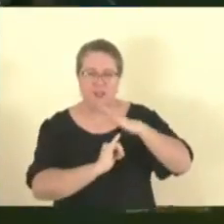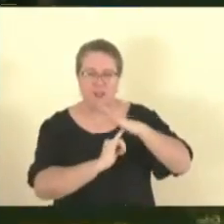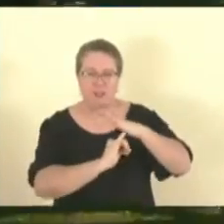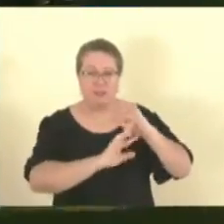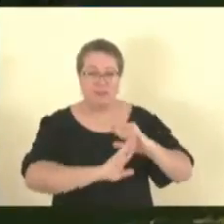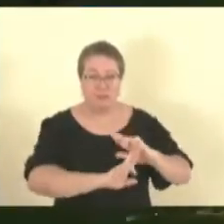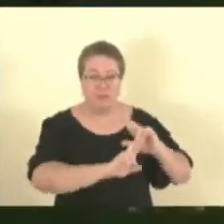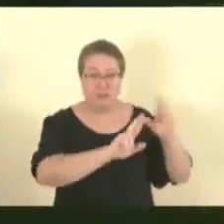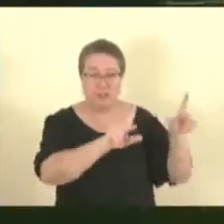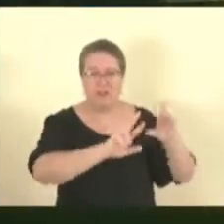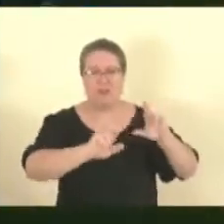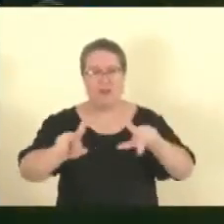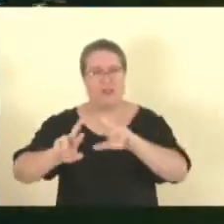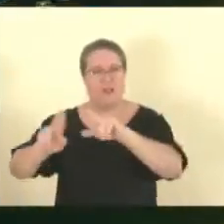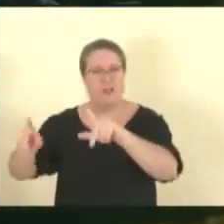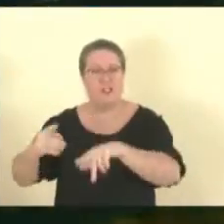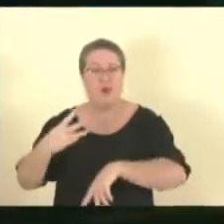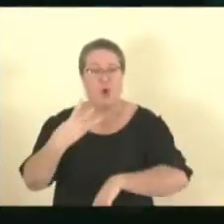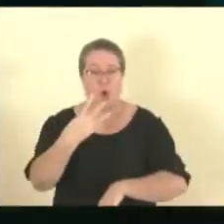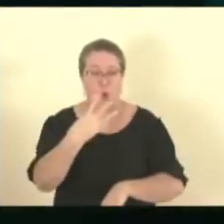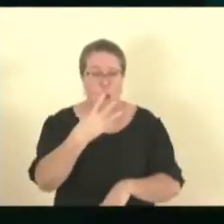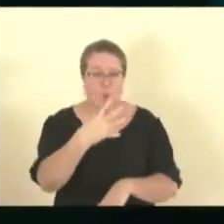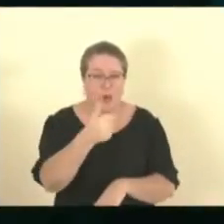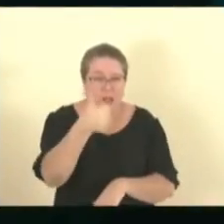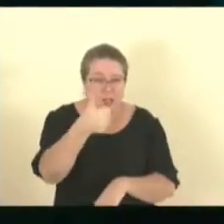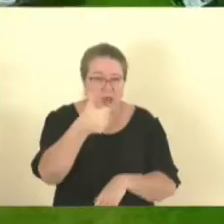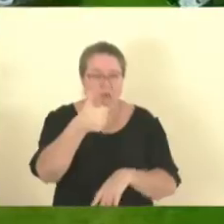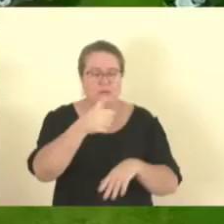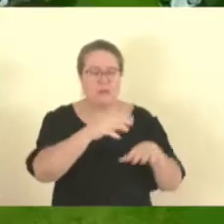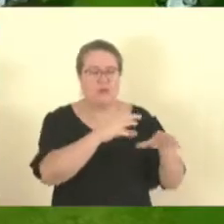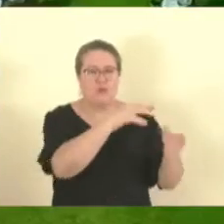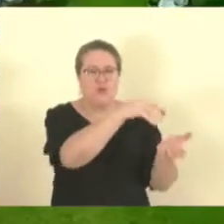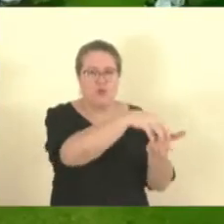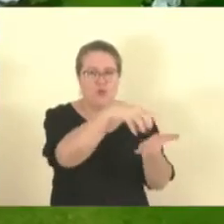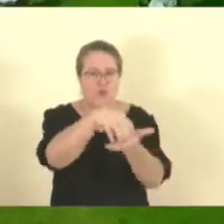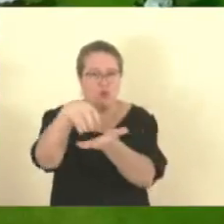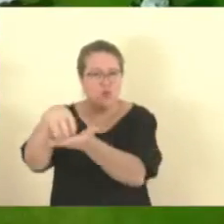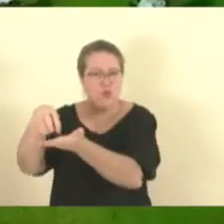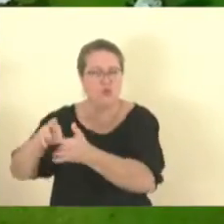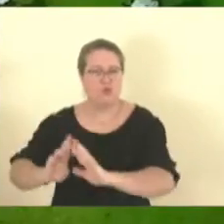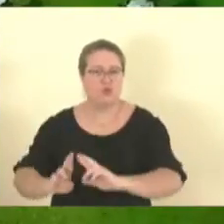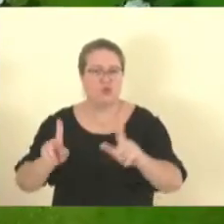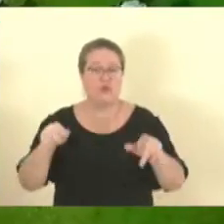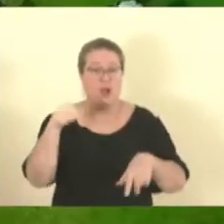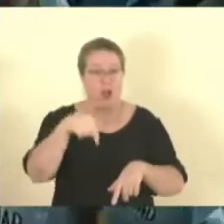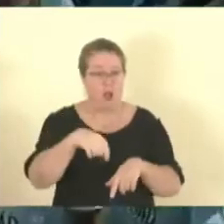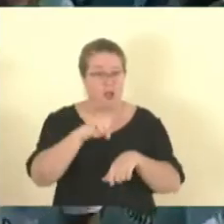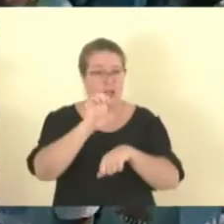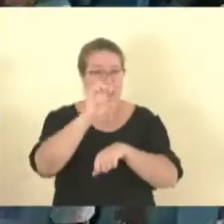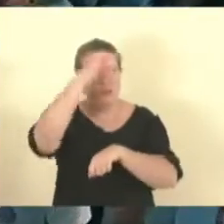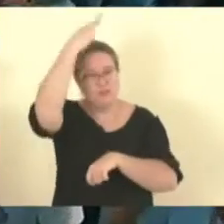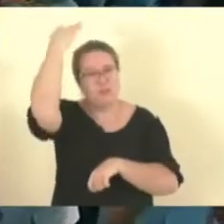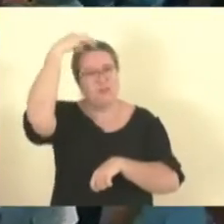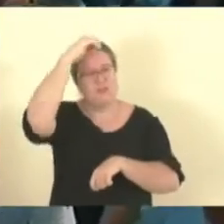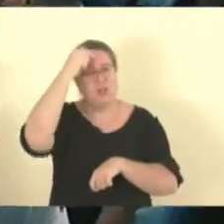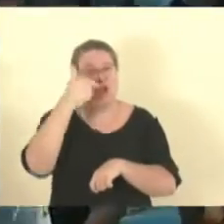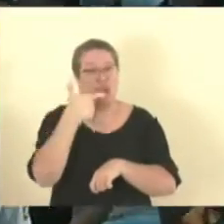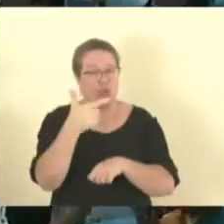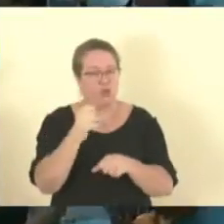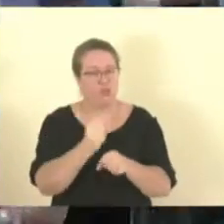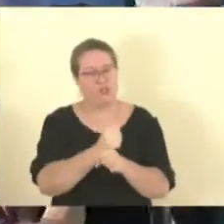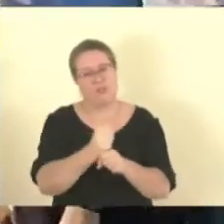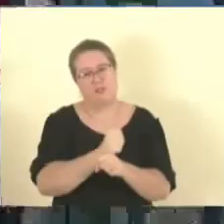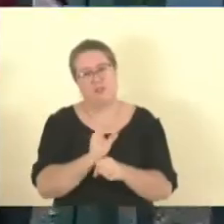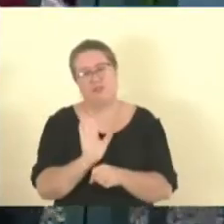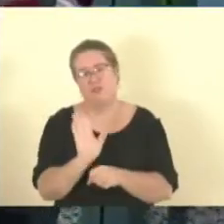mais de 41 denominações diferentes. Aqui no Espírito Santo, nós estamos apenas 2 anos. Fazem 2